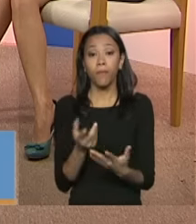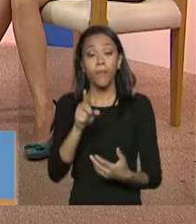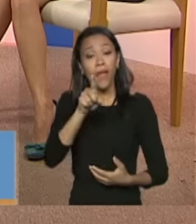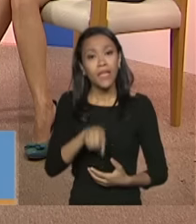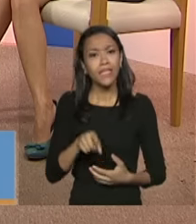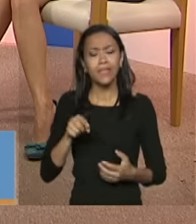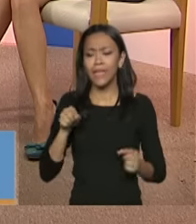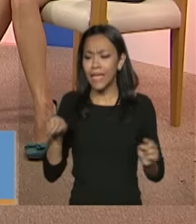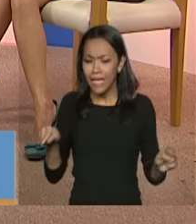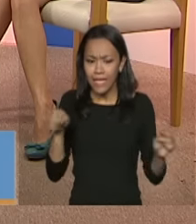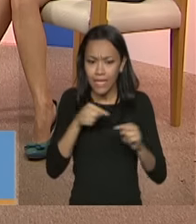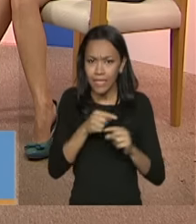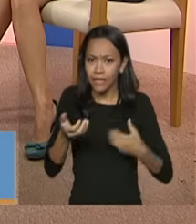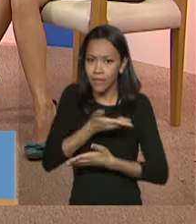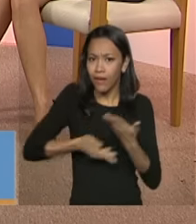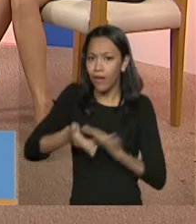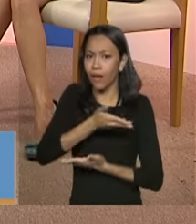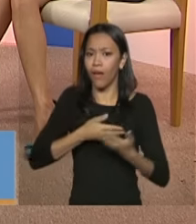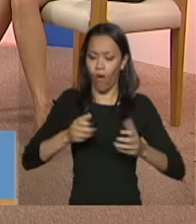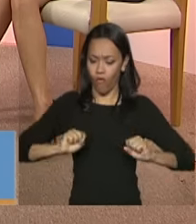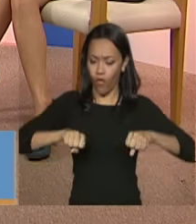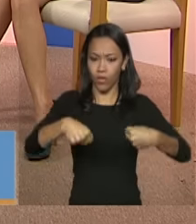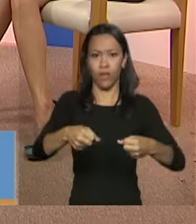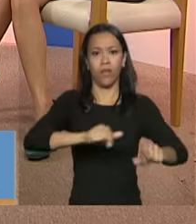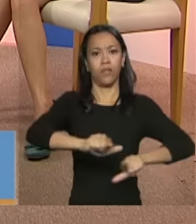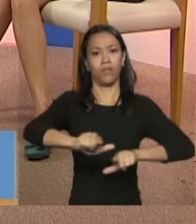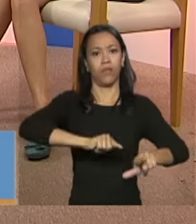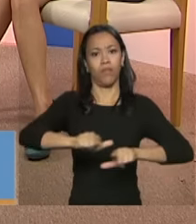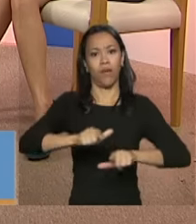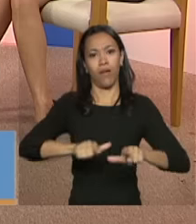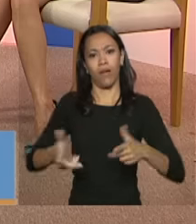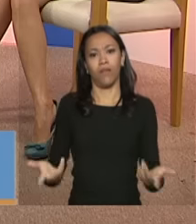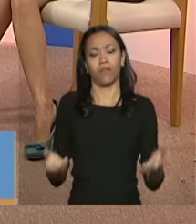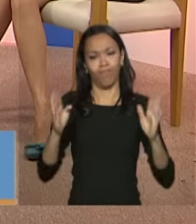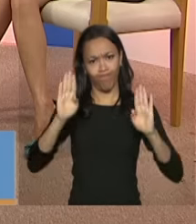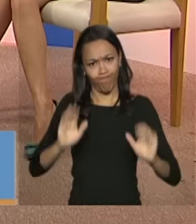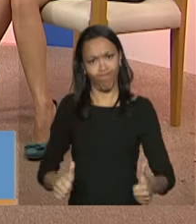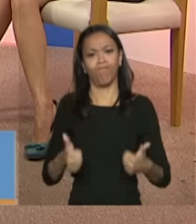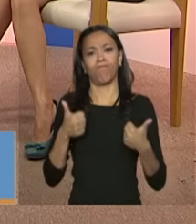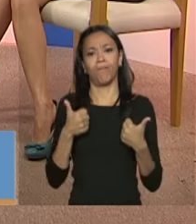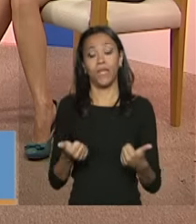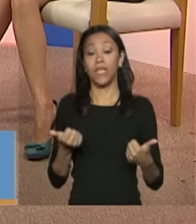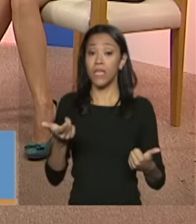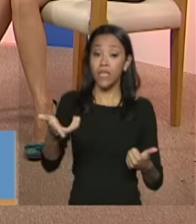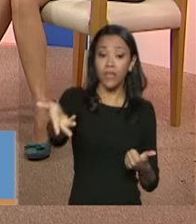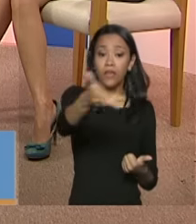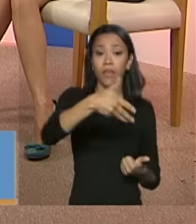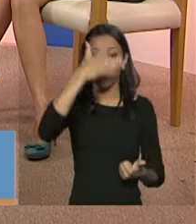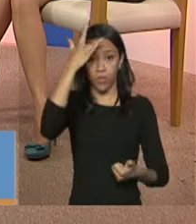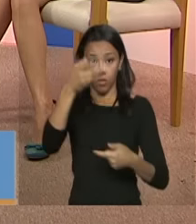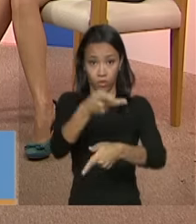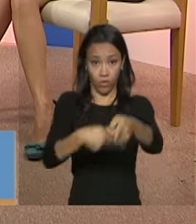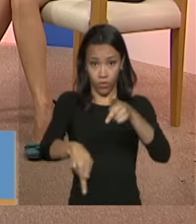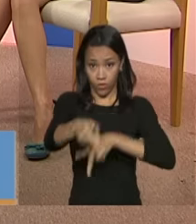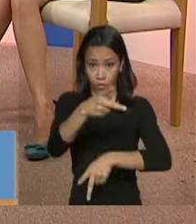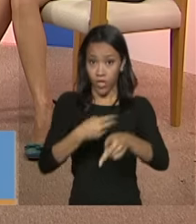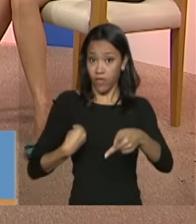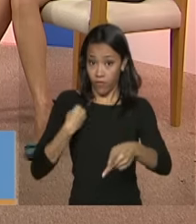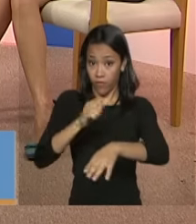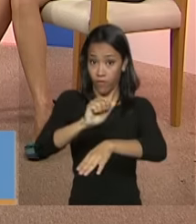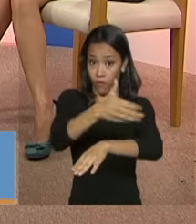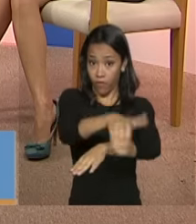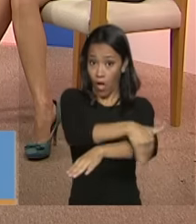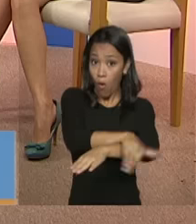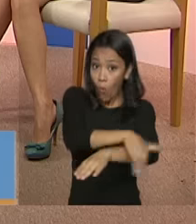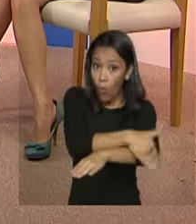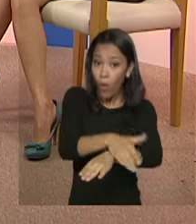fortalece o nosso trabalho dá credibilidade ao nosso trabalho e faz com que a população em situação de vulnerabilidade acredite na